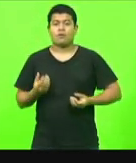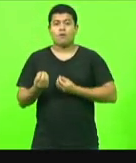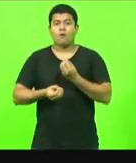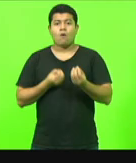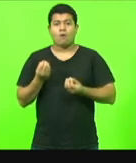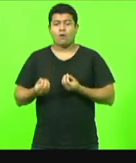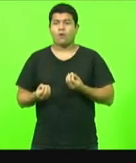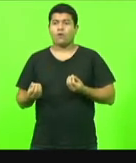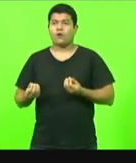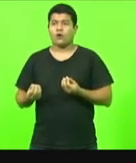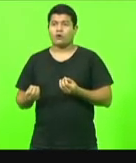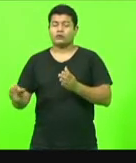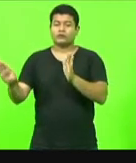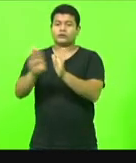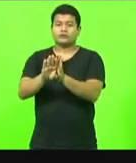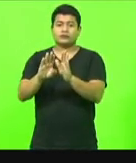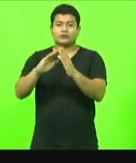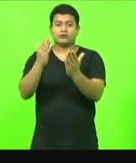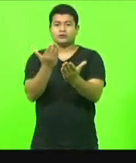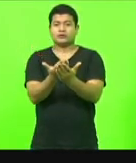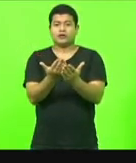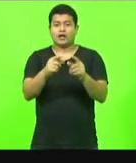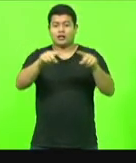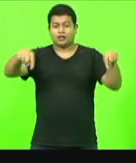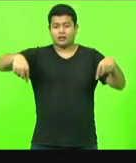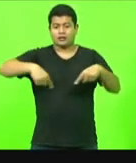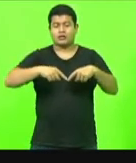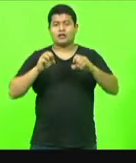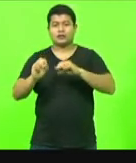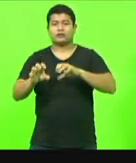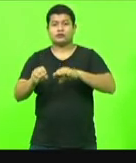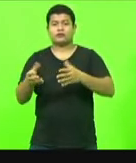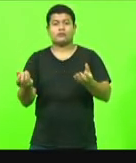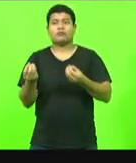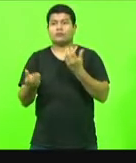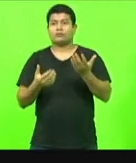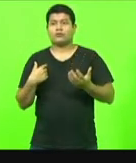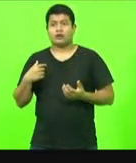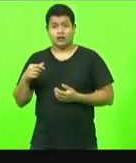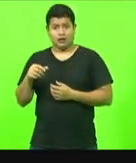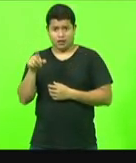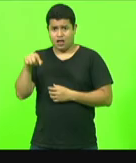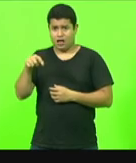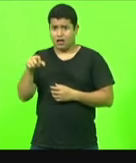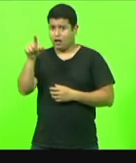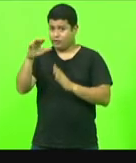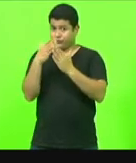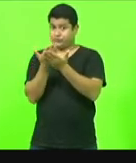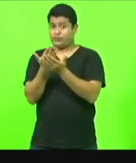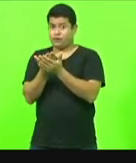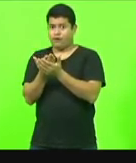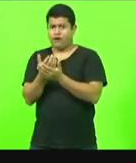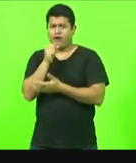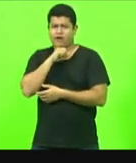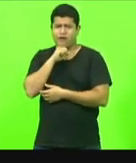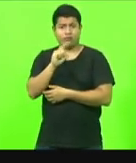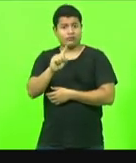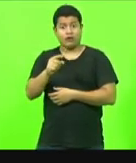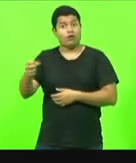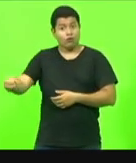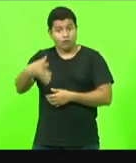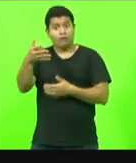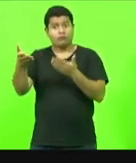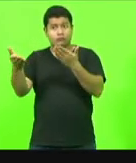na sala de aula. Sem contar que é uma escola nova e olha como ela está. Toda a parede com